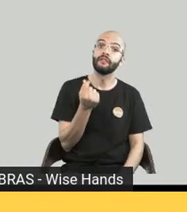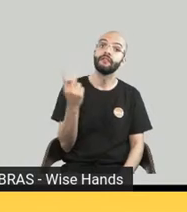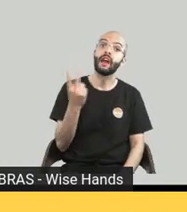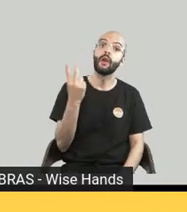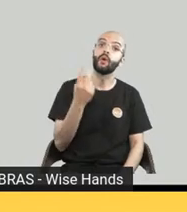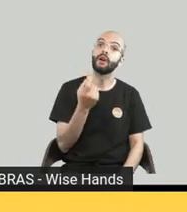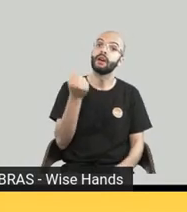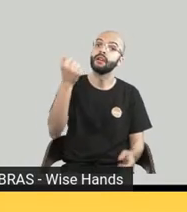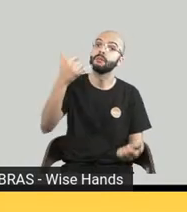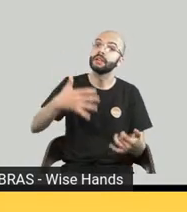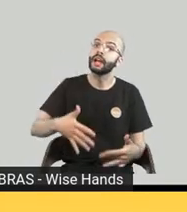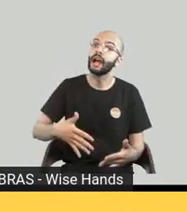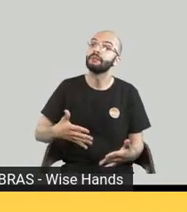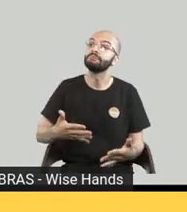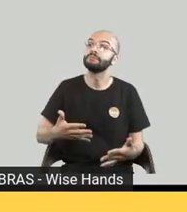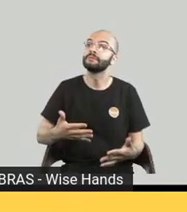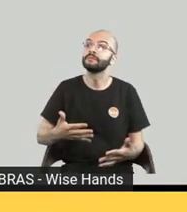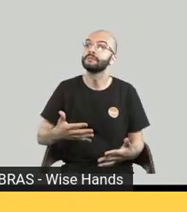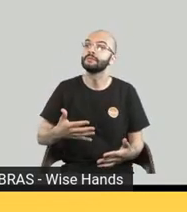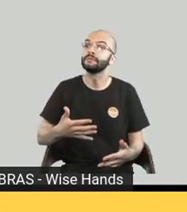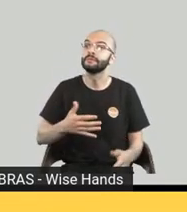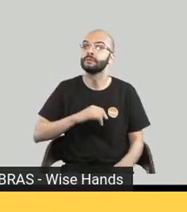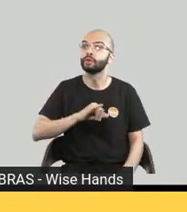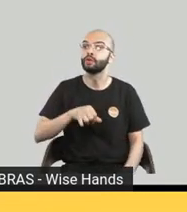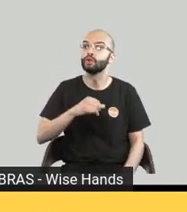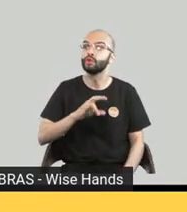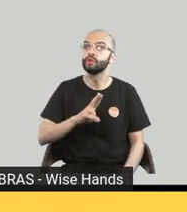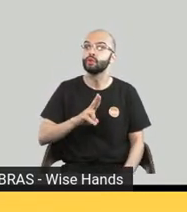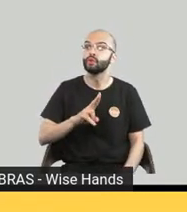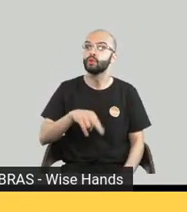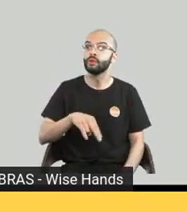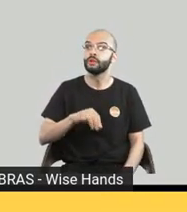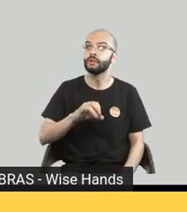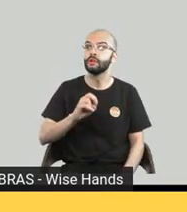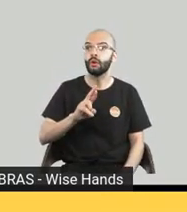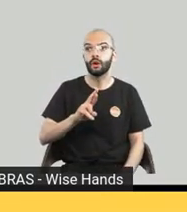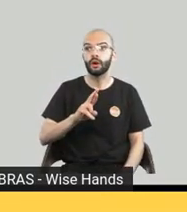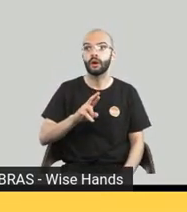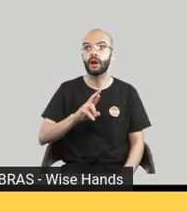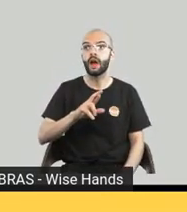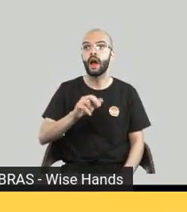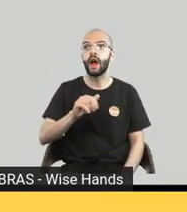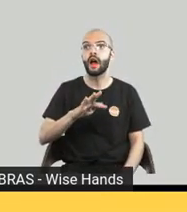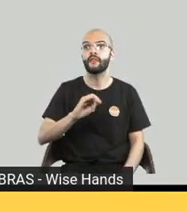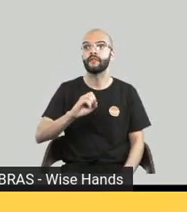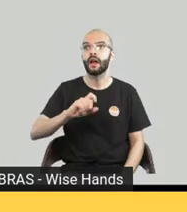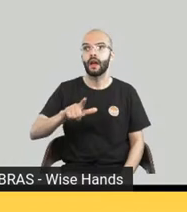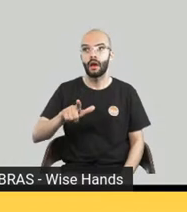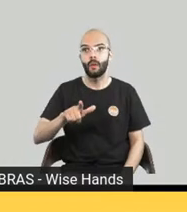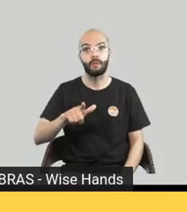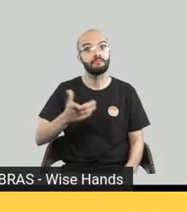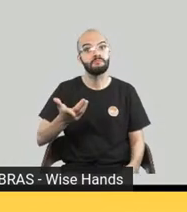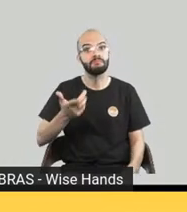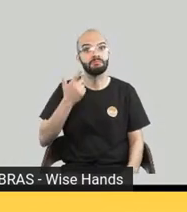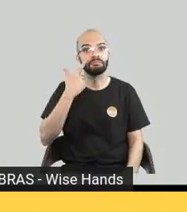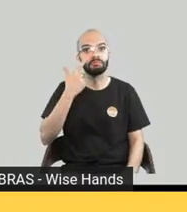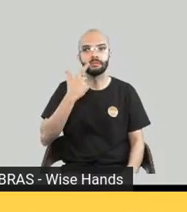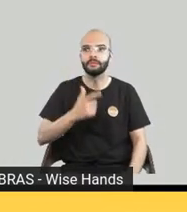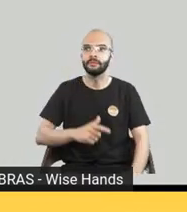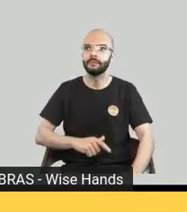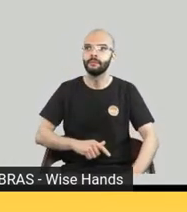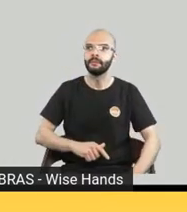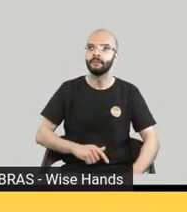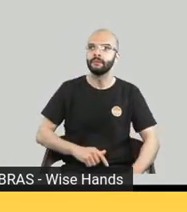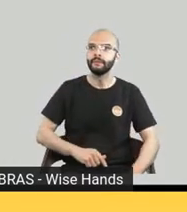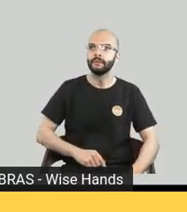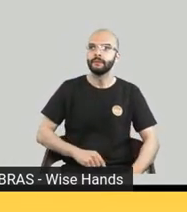E aí, Júnior, Rafa querem começar? O Rafa fica na frente das operações ali mas acho que ele consegue